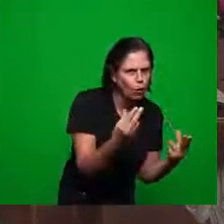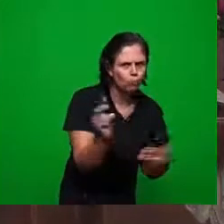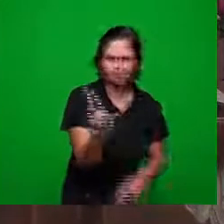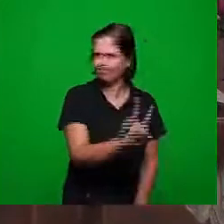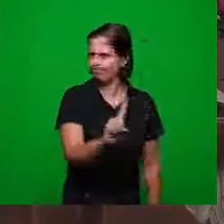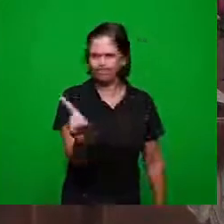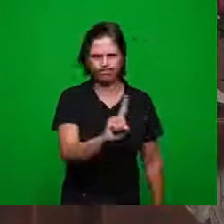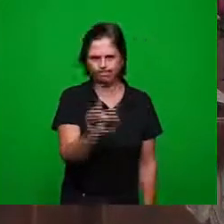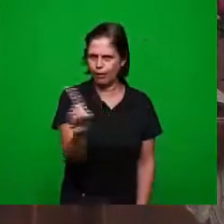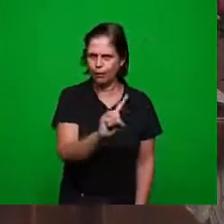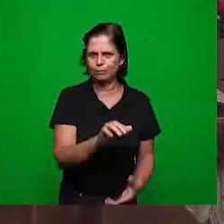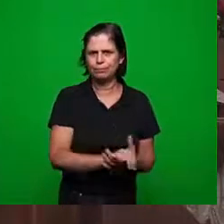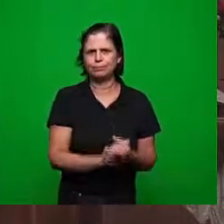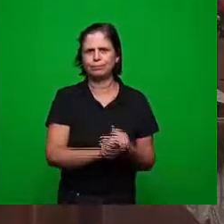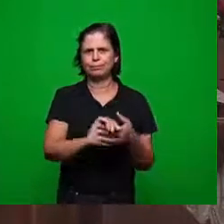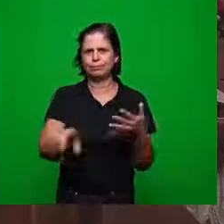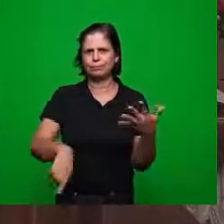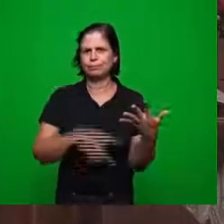é para nós pode passar